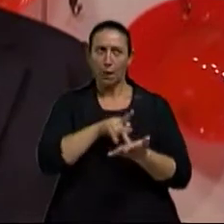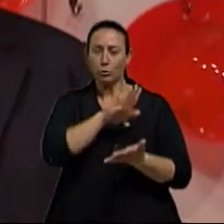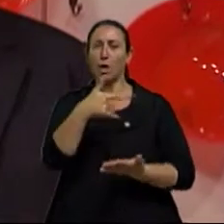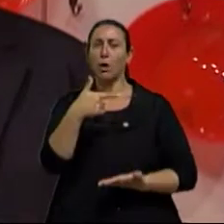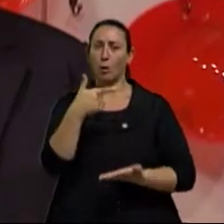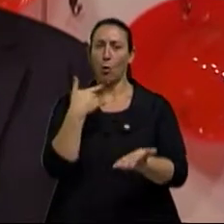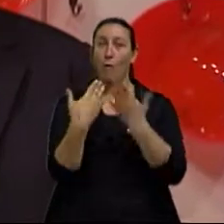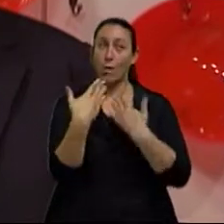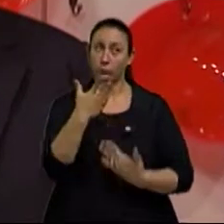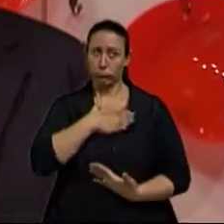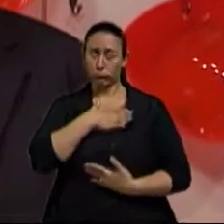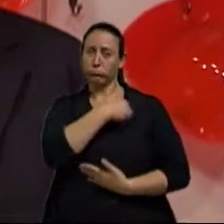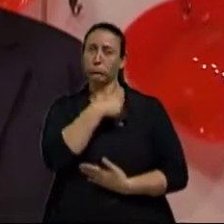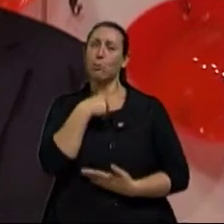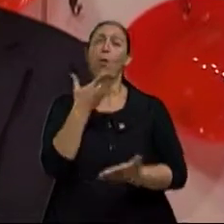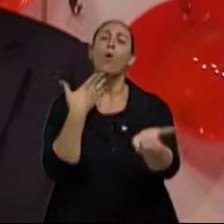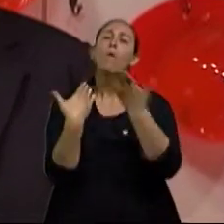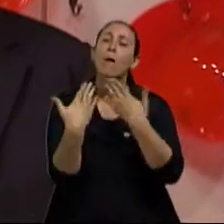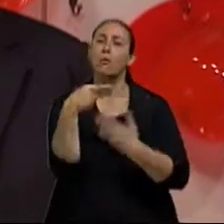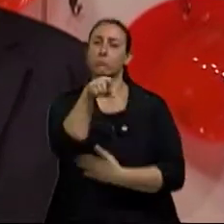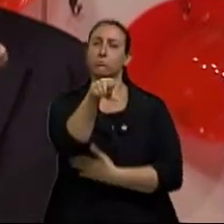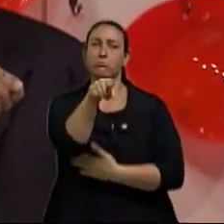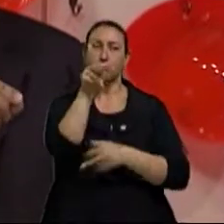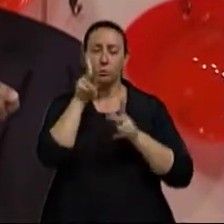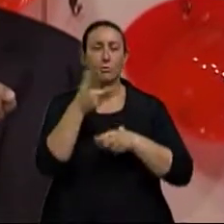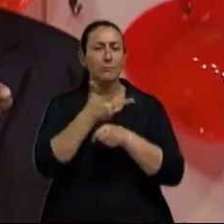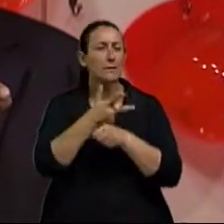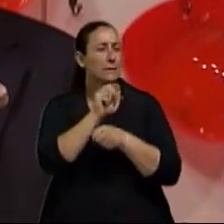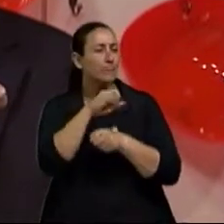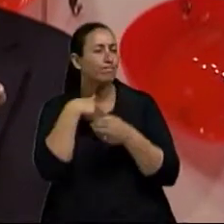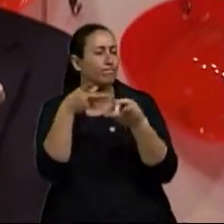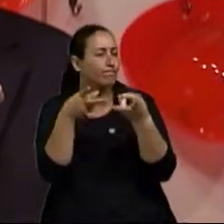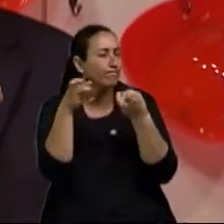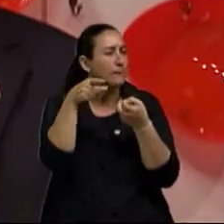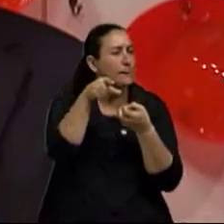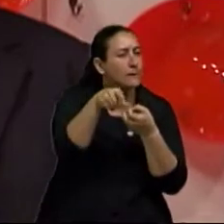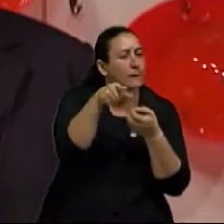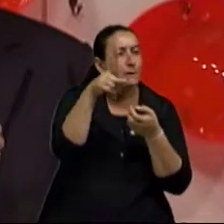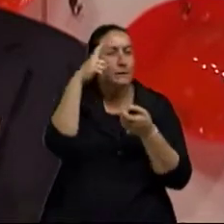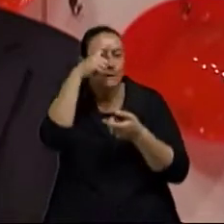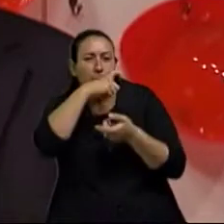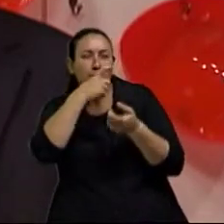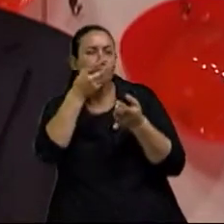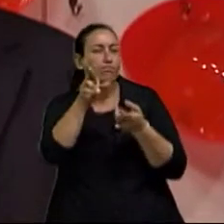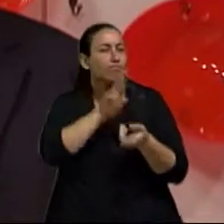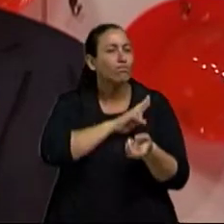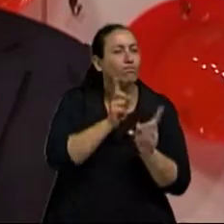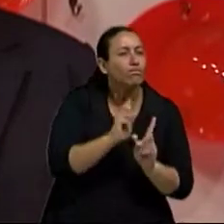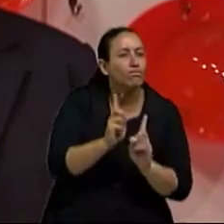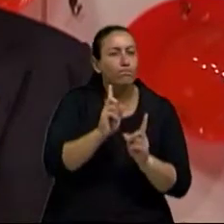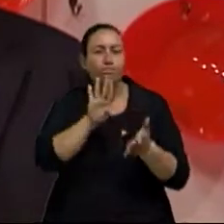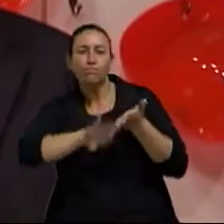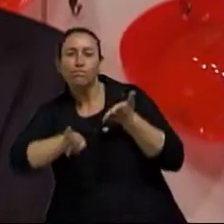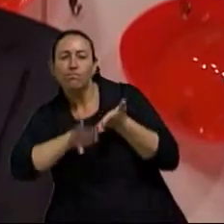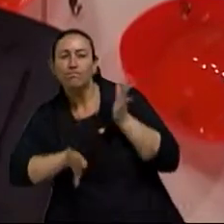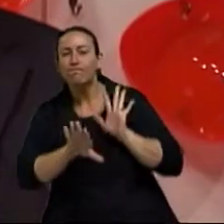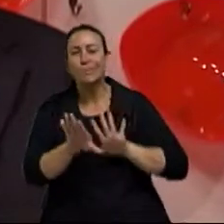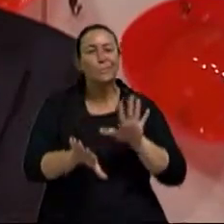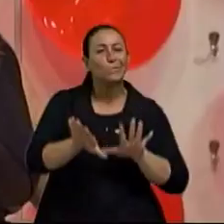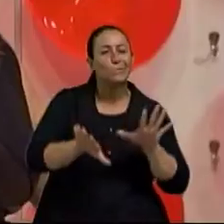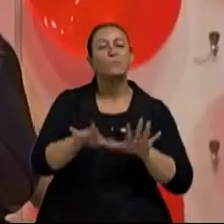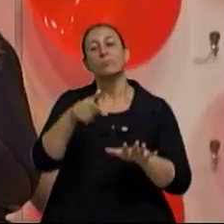doutor. Entretanto, o cuidador, em especial o cuidador familiar, muitas vezes o idoso sendo dependente